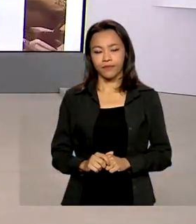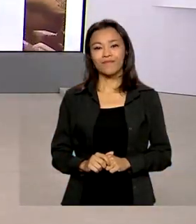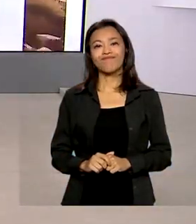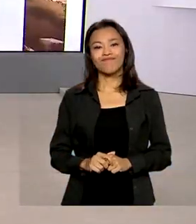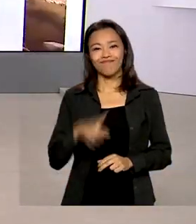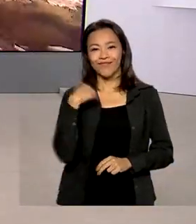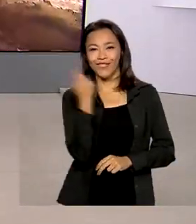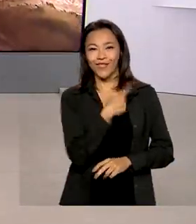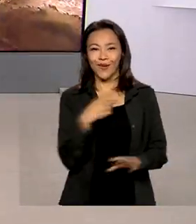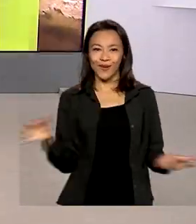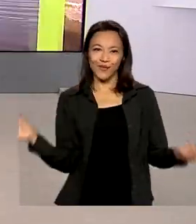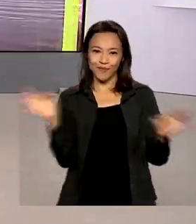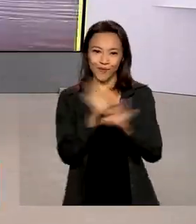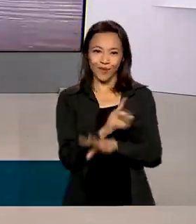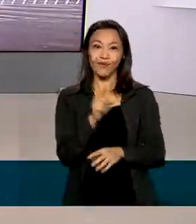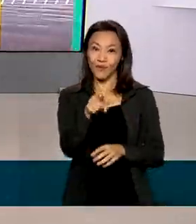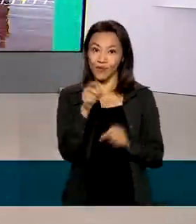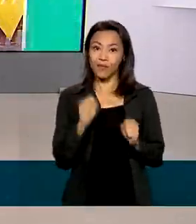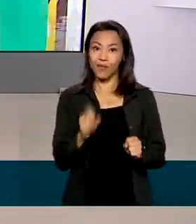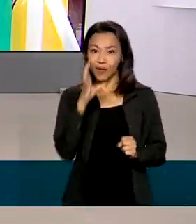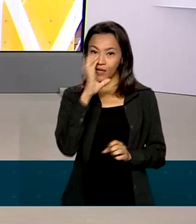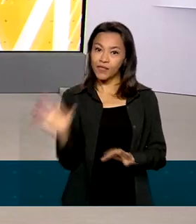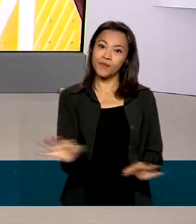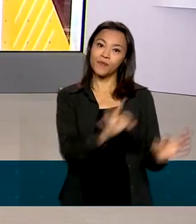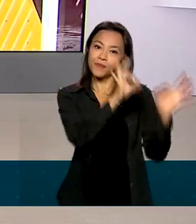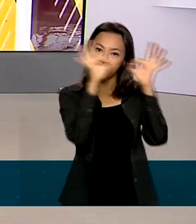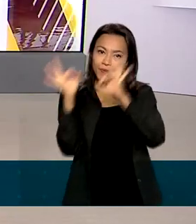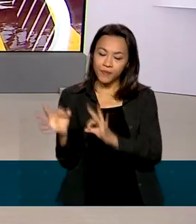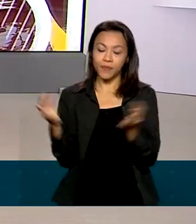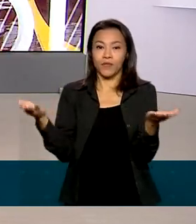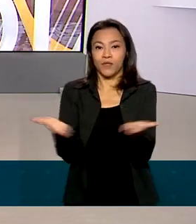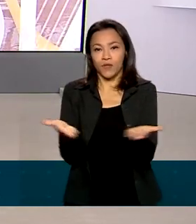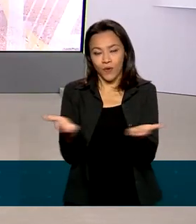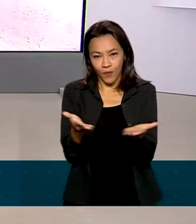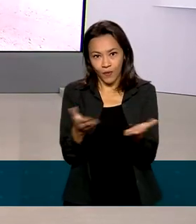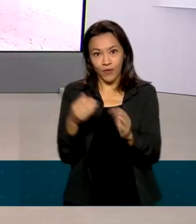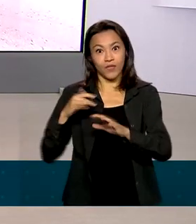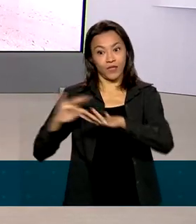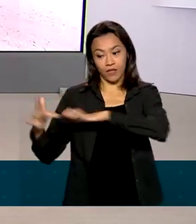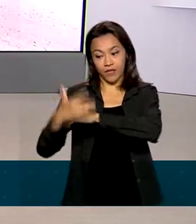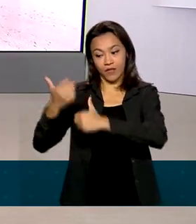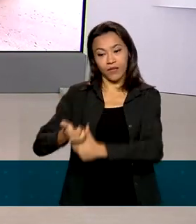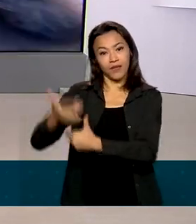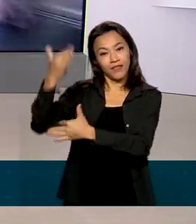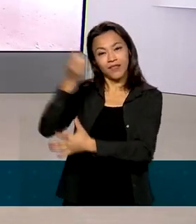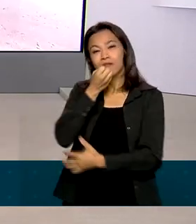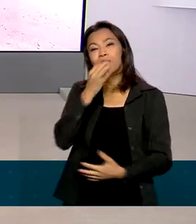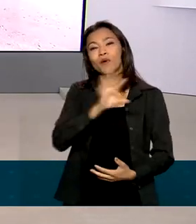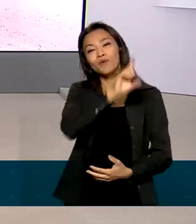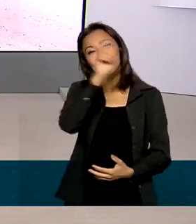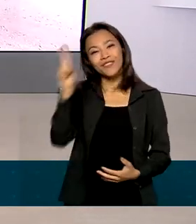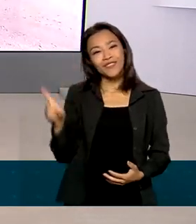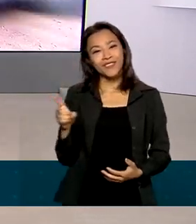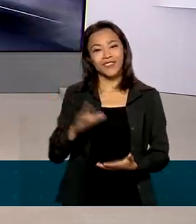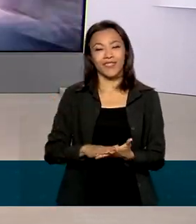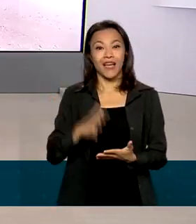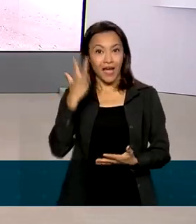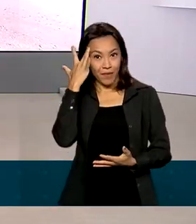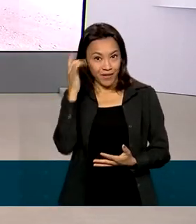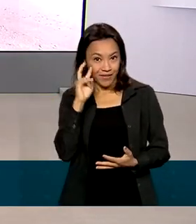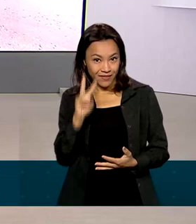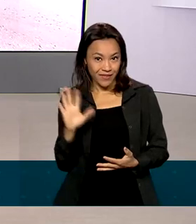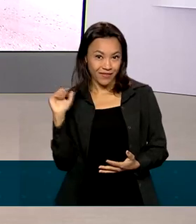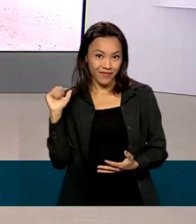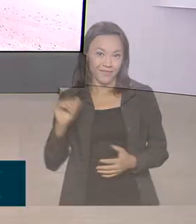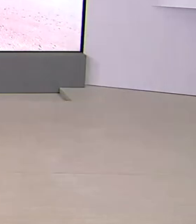E a gente fica por aqui, você pode rever as reportagens de hoje nas nossas redes sociais. Um bom dia para você, a gente se vê amanhã.